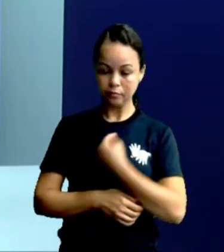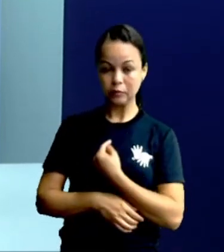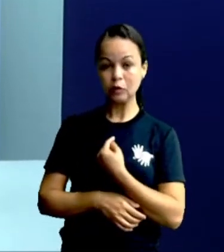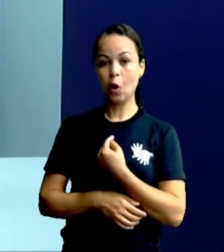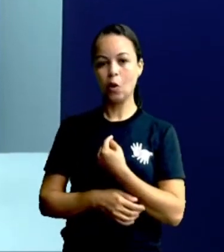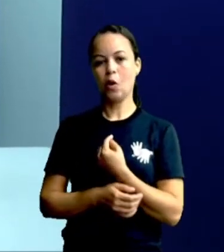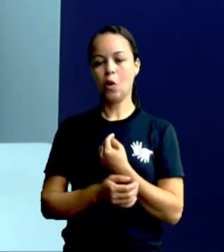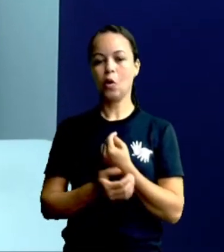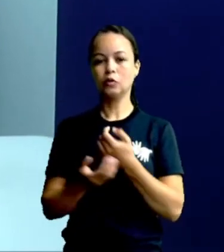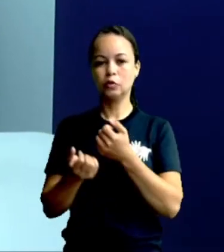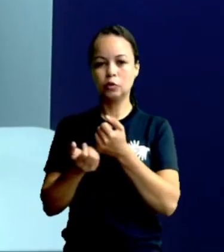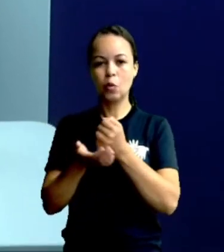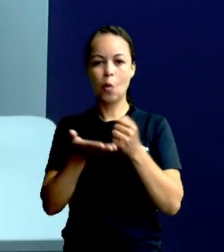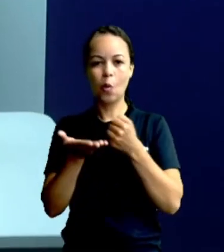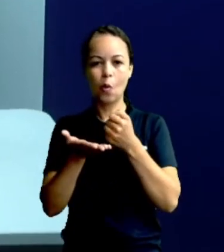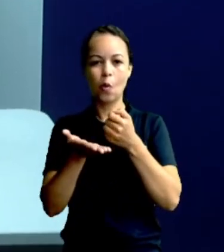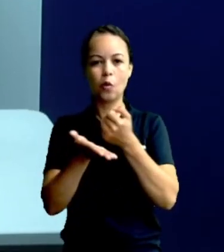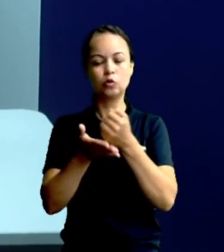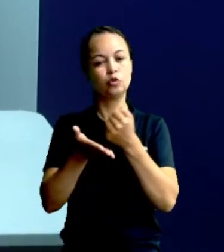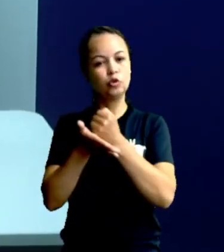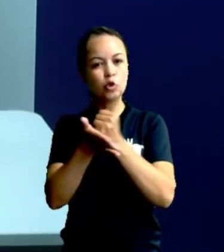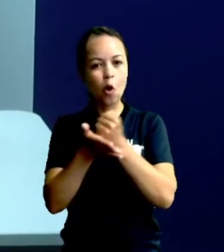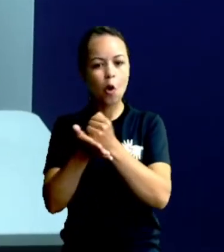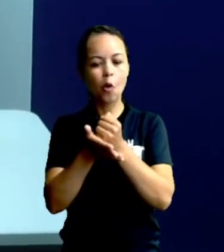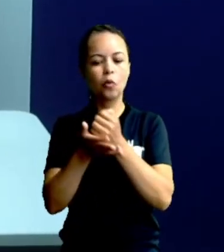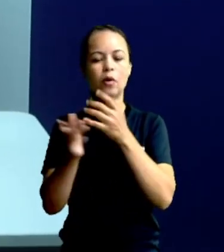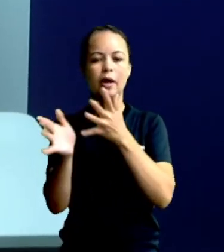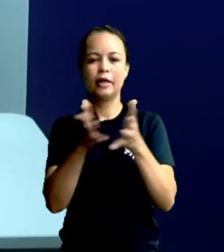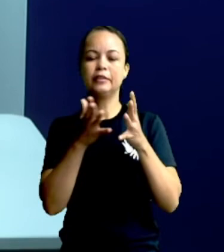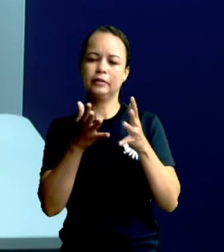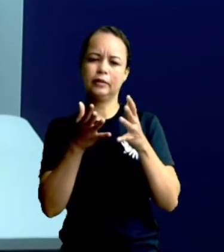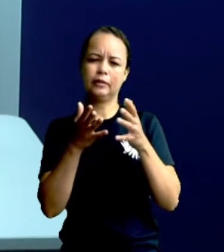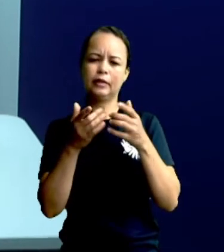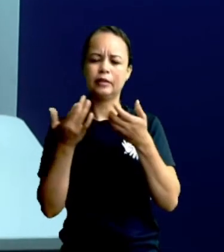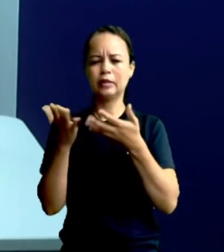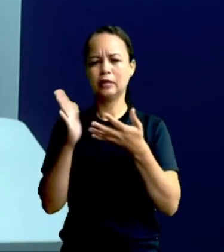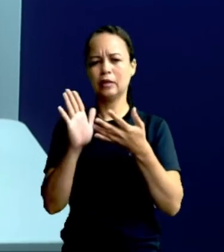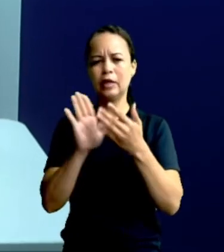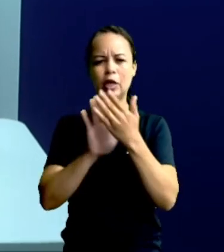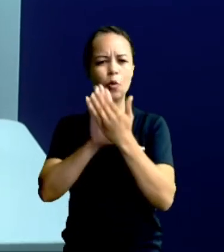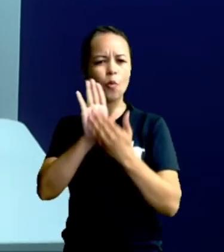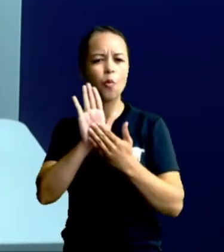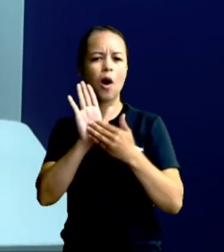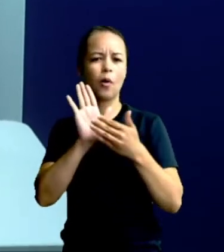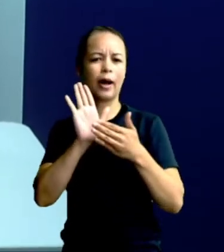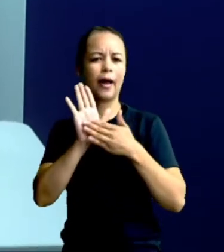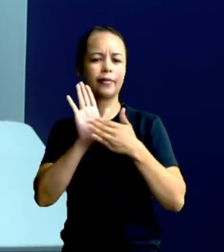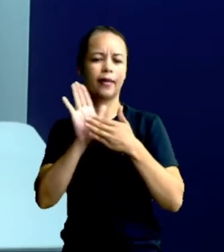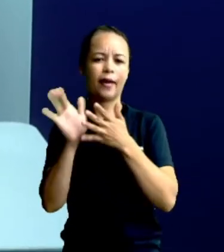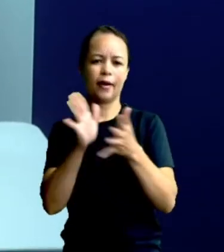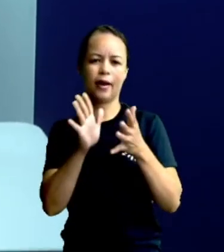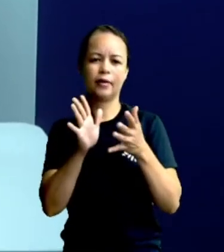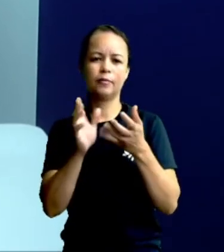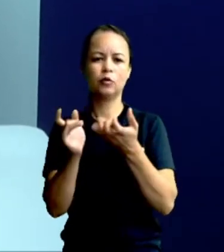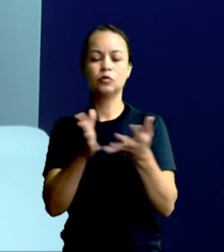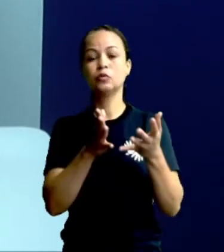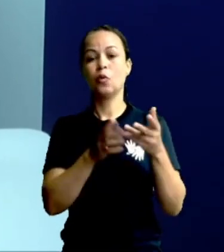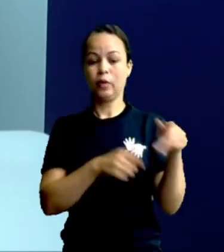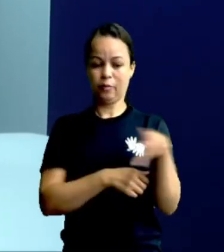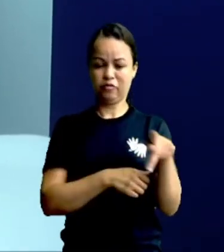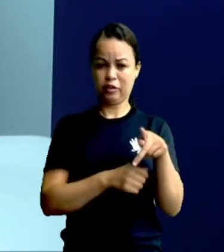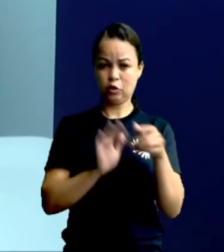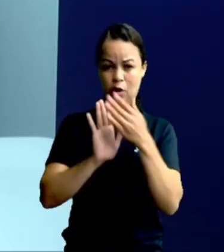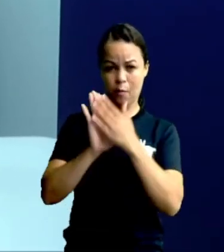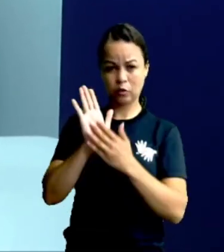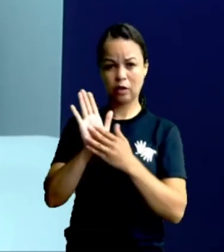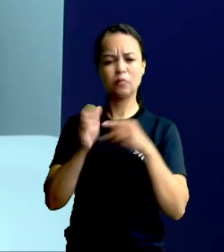eu montei cartelas. Não precisa ser igual a cartela que a Tia Crisinha montou. Você pode montar a sua cartela